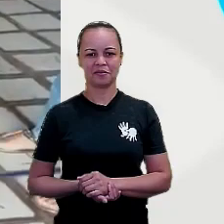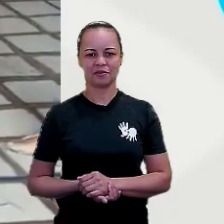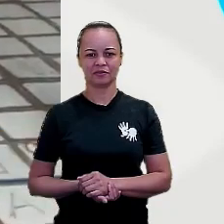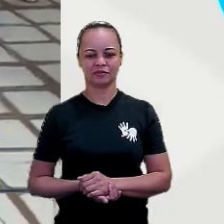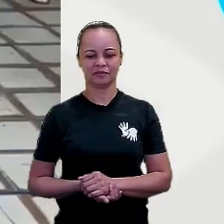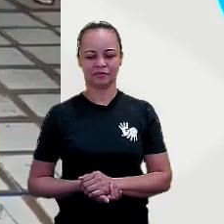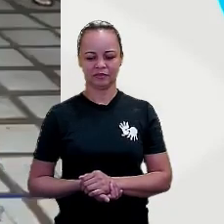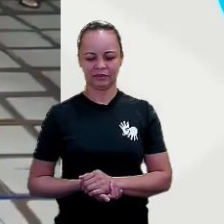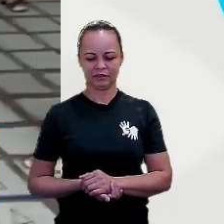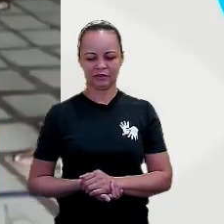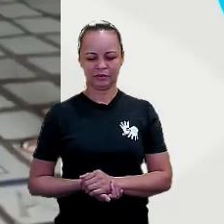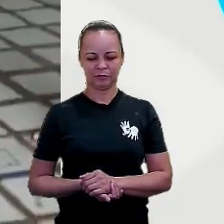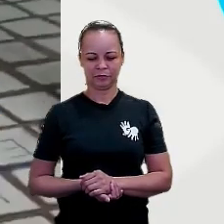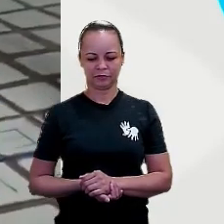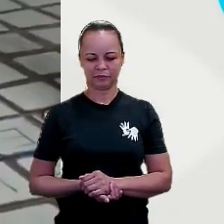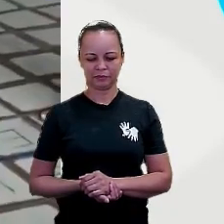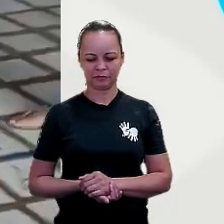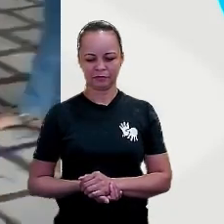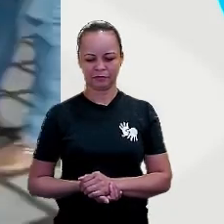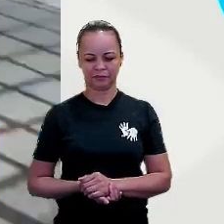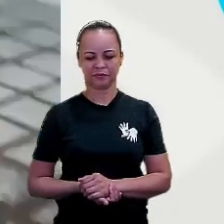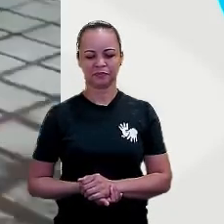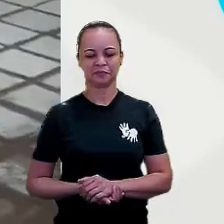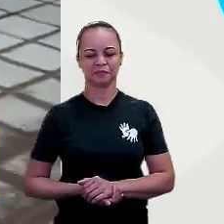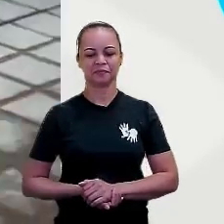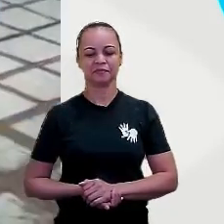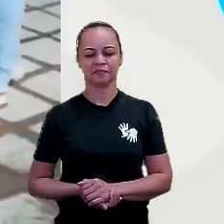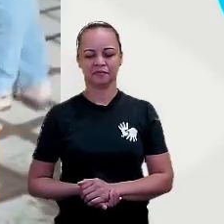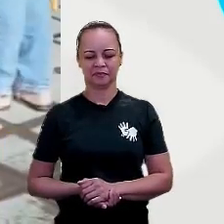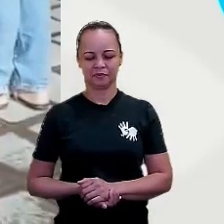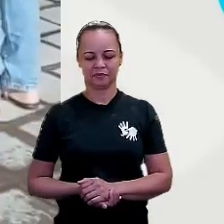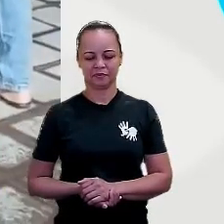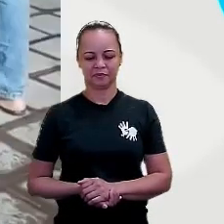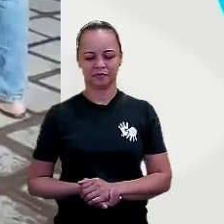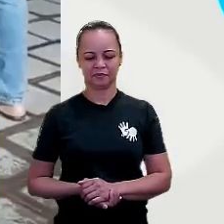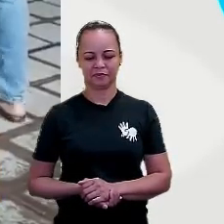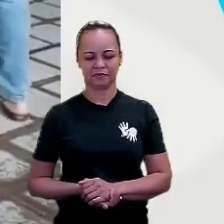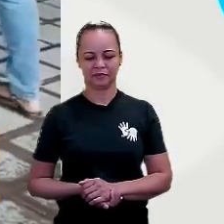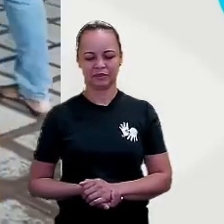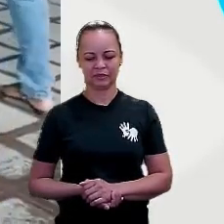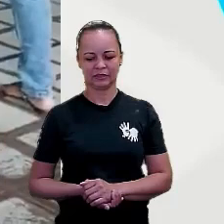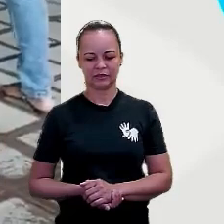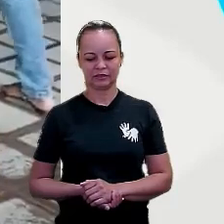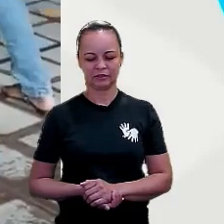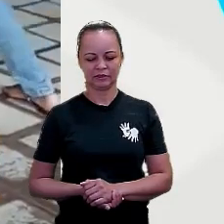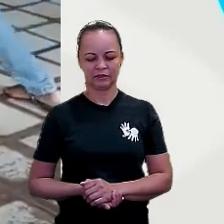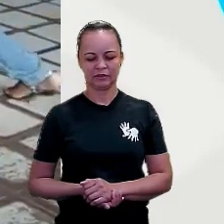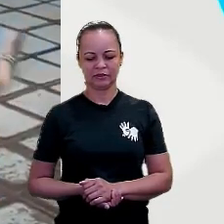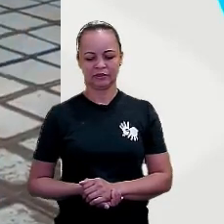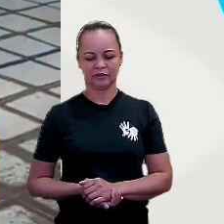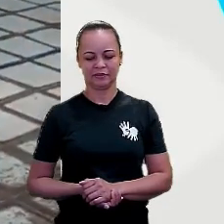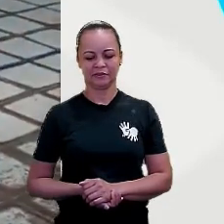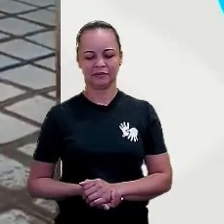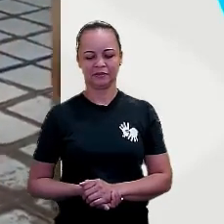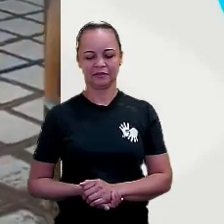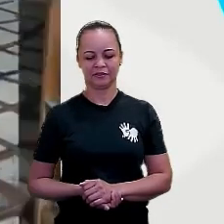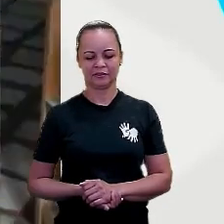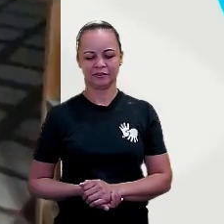Vem com uma criança aqui. Ele abre e abre. É,usa!